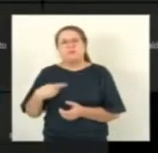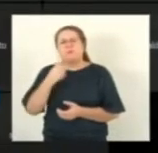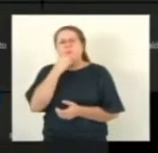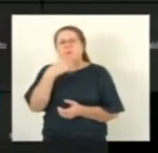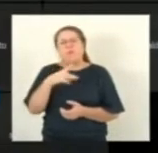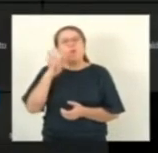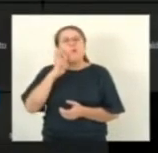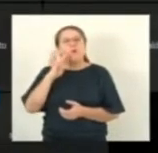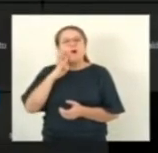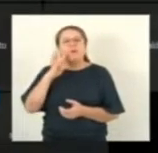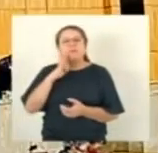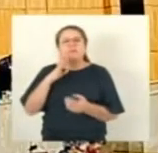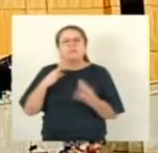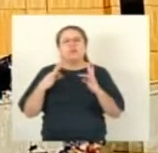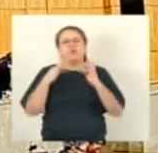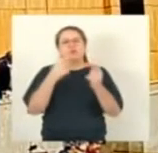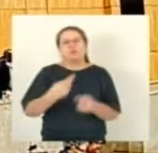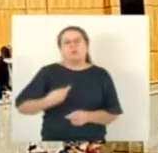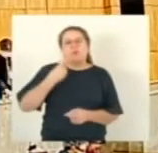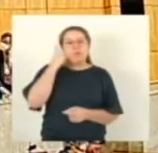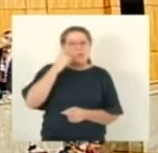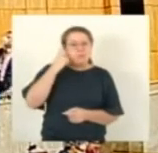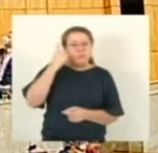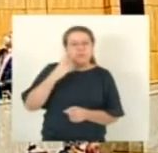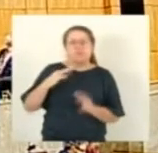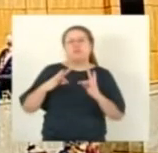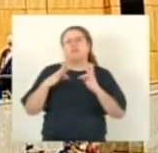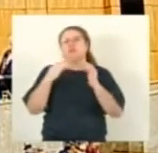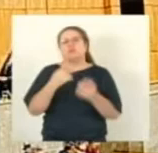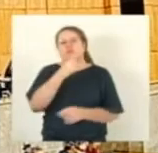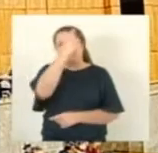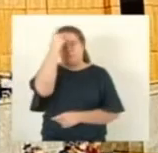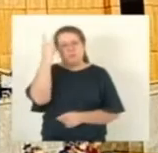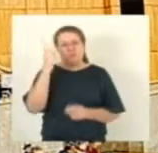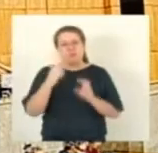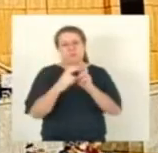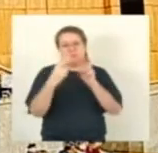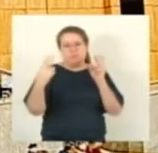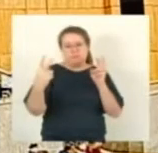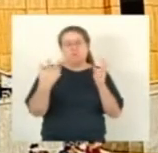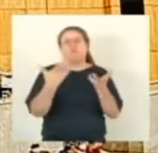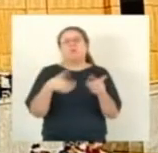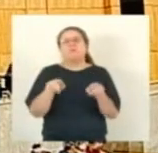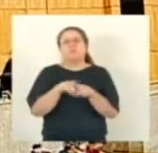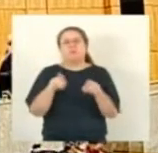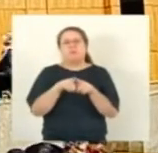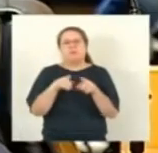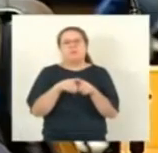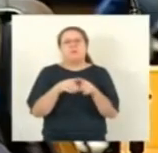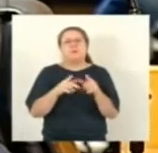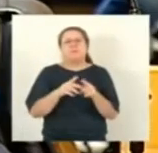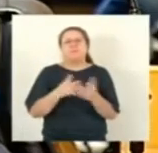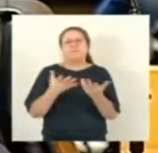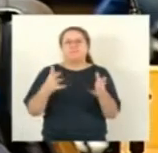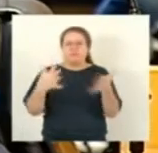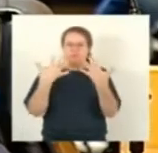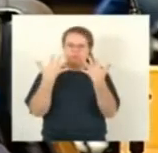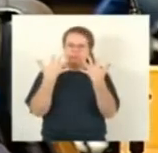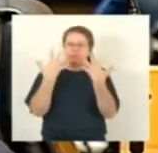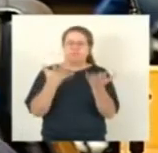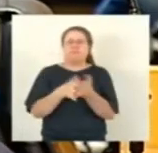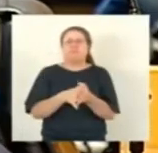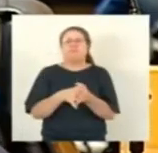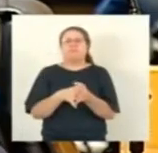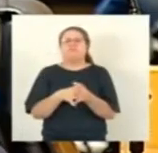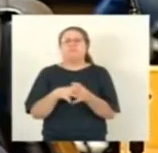a vossa excelência todos os deputados que se encontram na Assembleia Legislativa e também os que estão de forma virtual e claro aos nossos gloriosos telespectadores